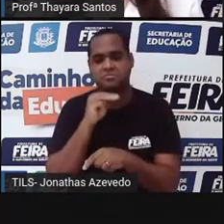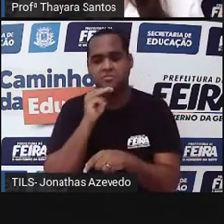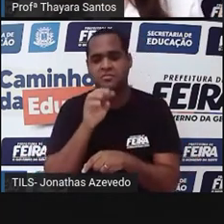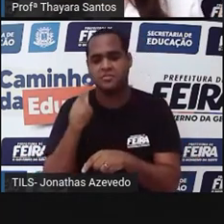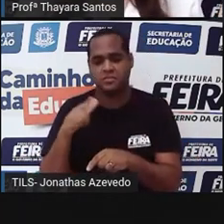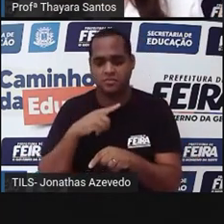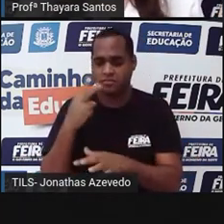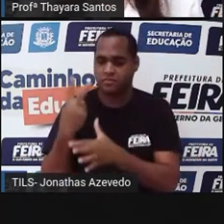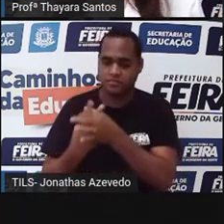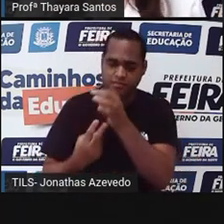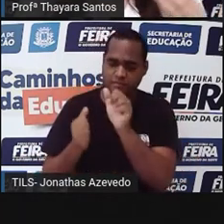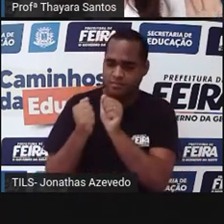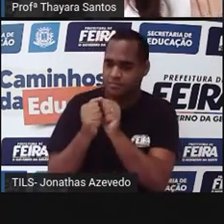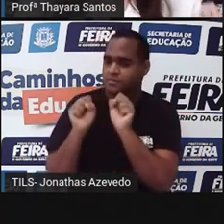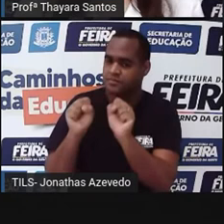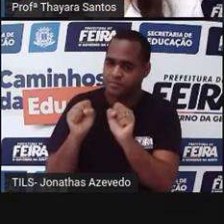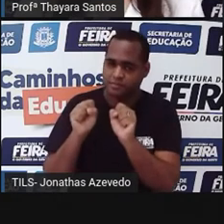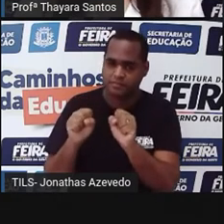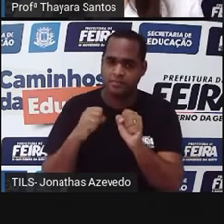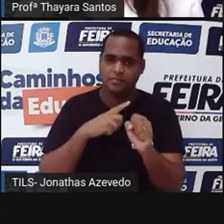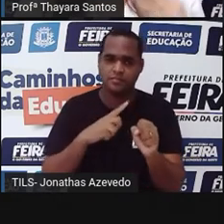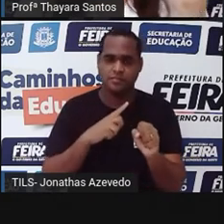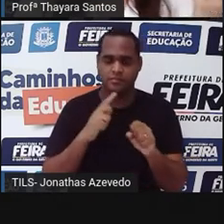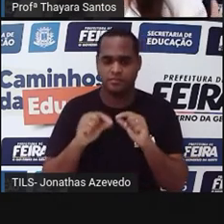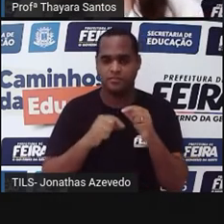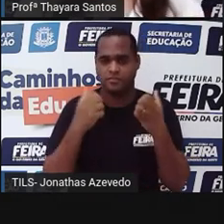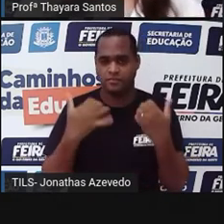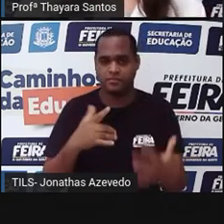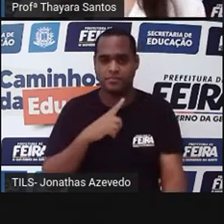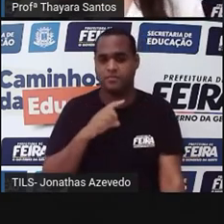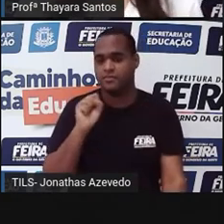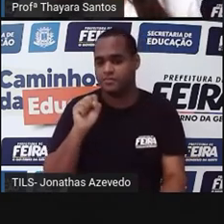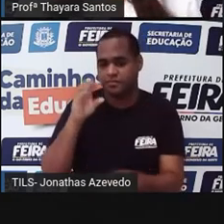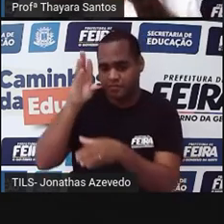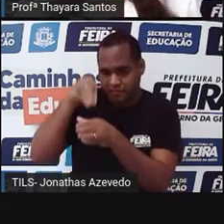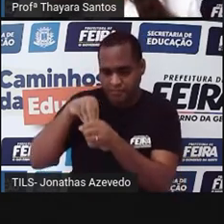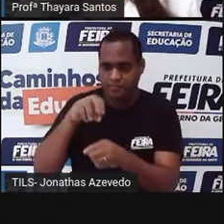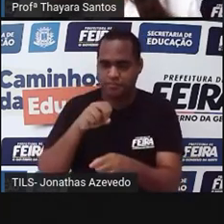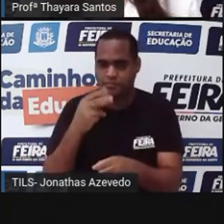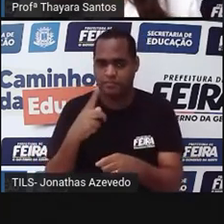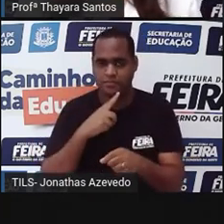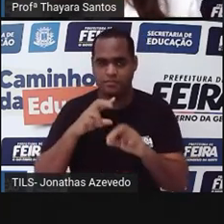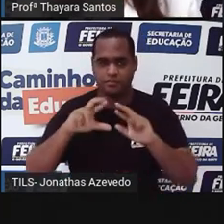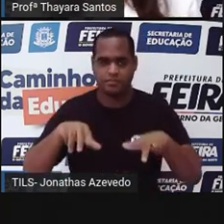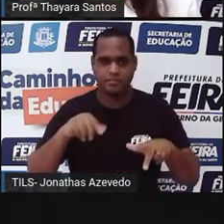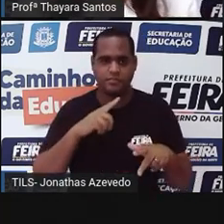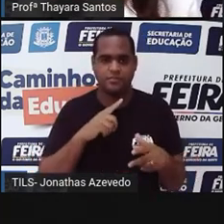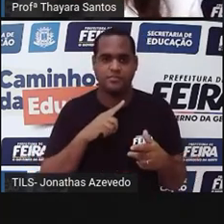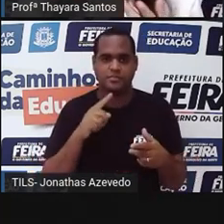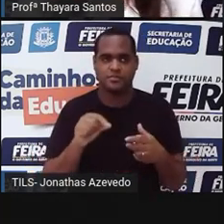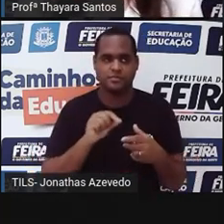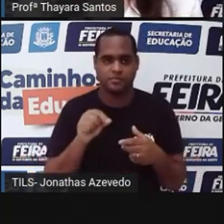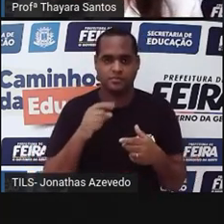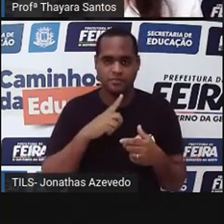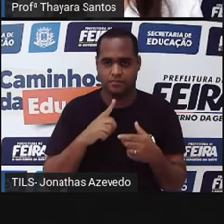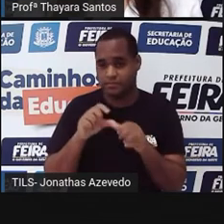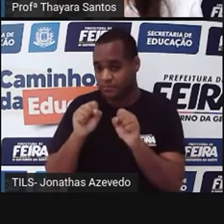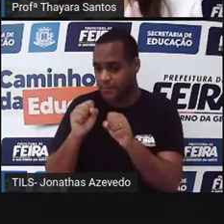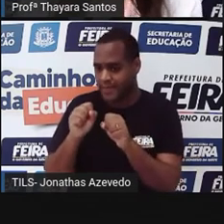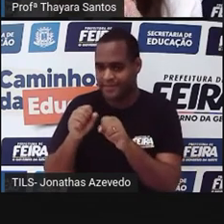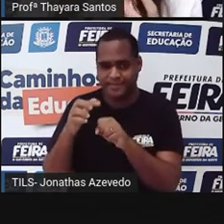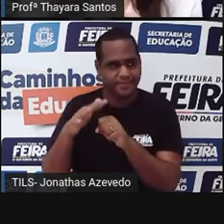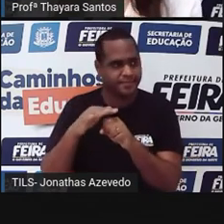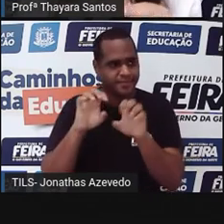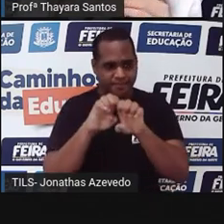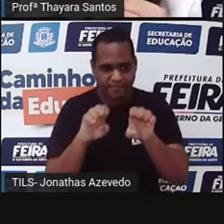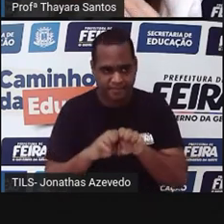apresentar os dois sexos. A fecundação pode ser tanto interna quanto externa. Se ela for externa, o anelídeo vai liberar uma